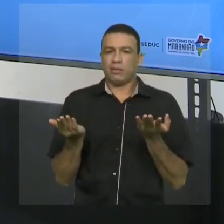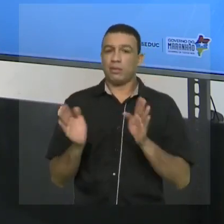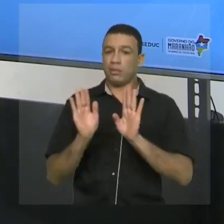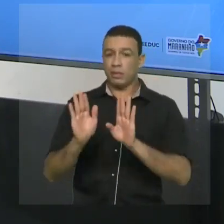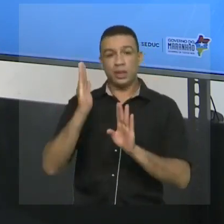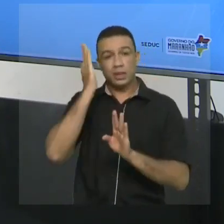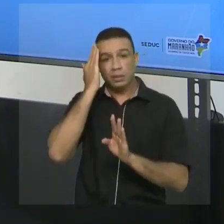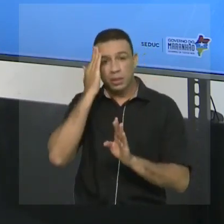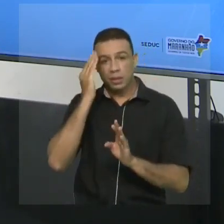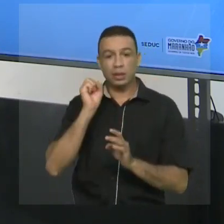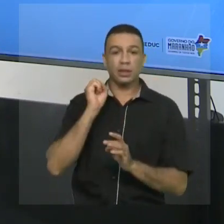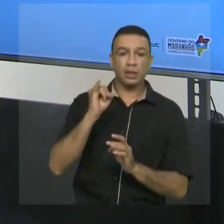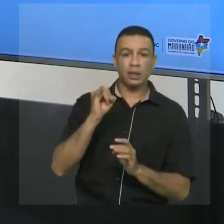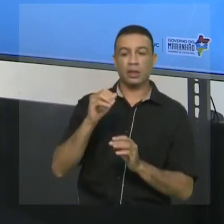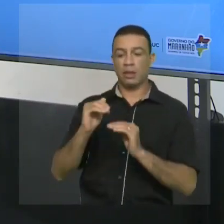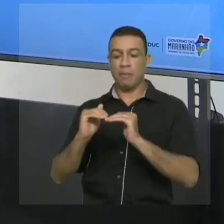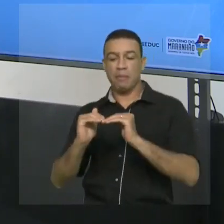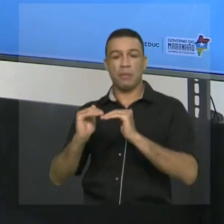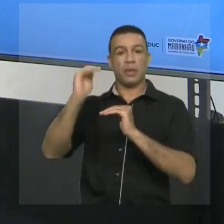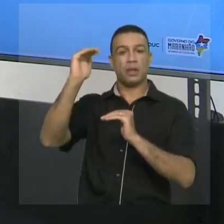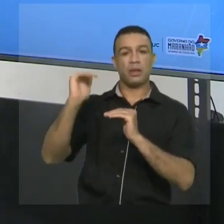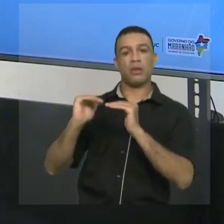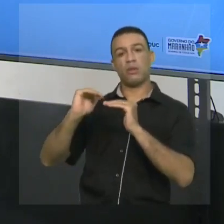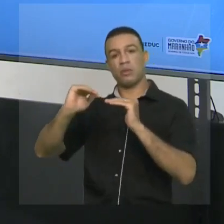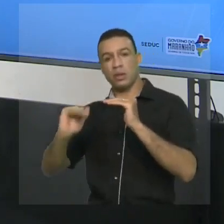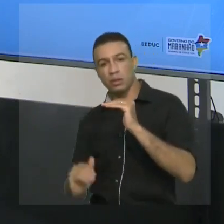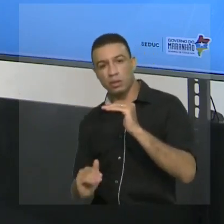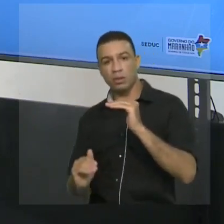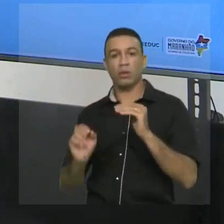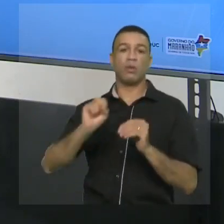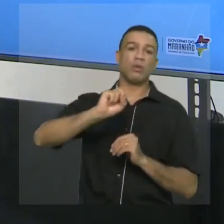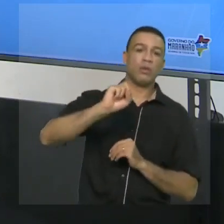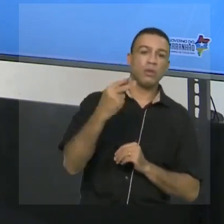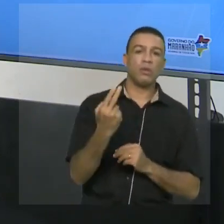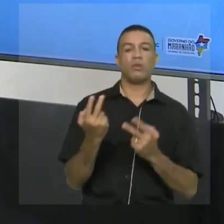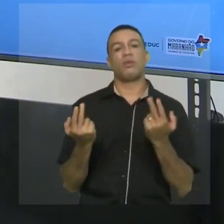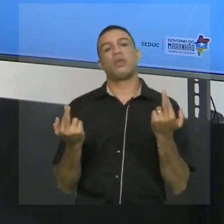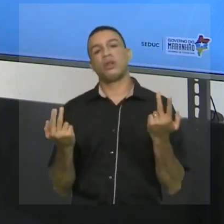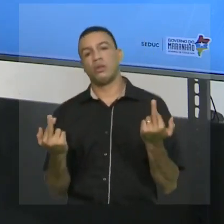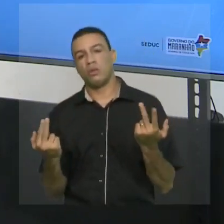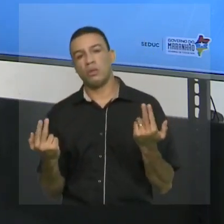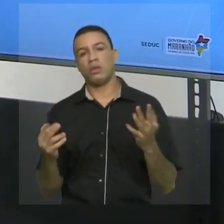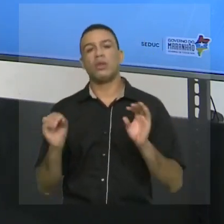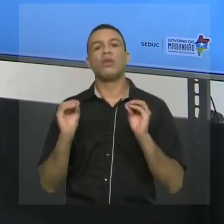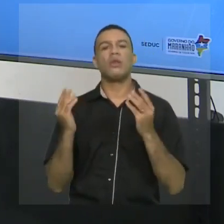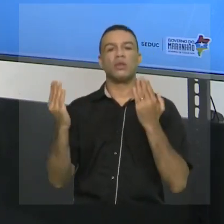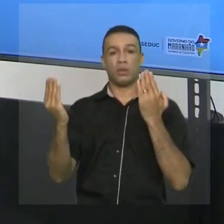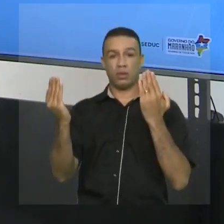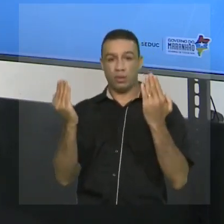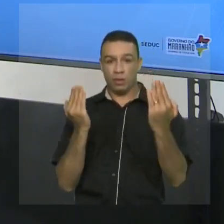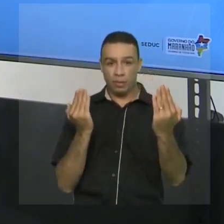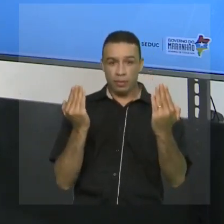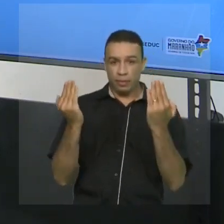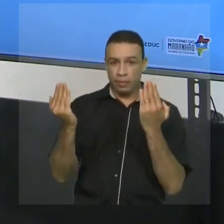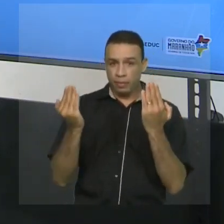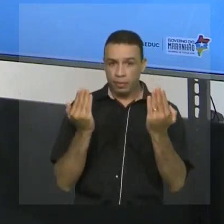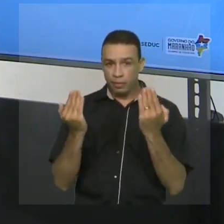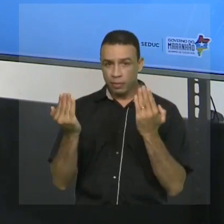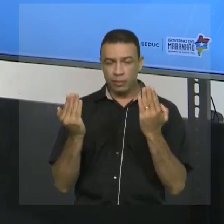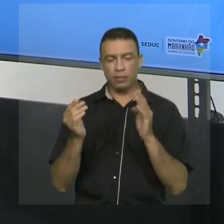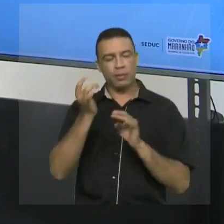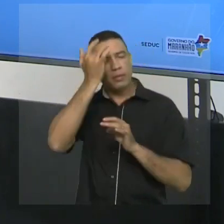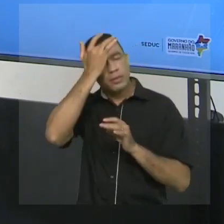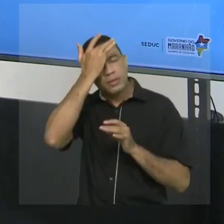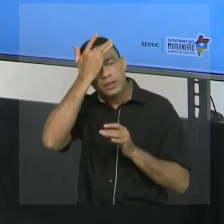maior que o outro ou se é igual. E como é que eu faço para comparar números inteiros de maneira muito, muito